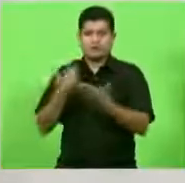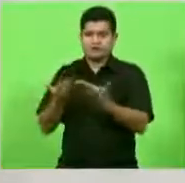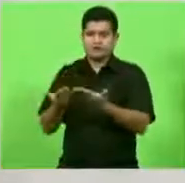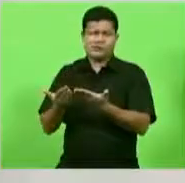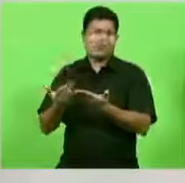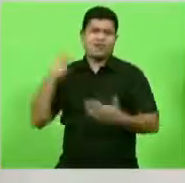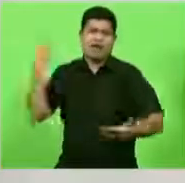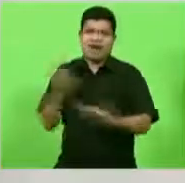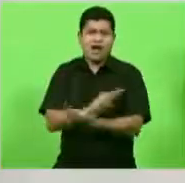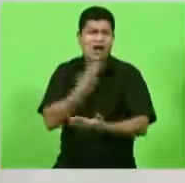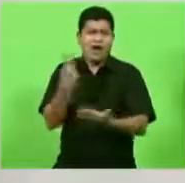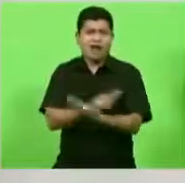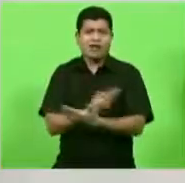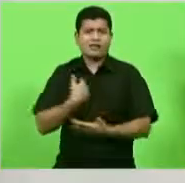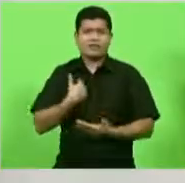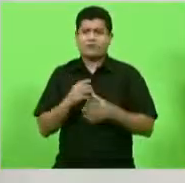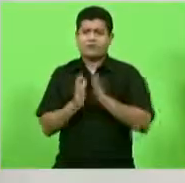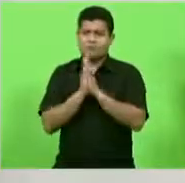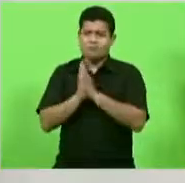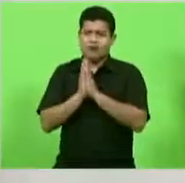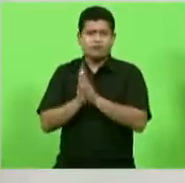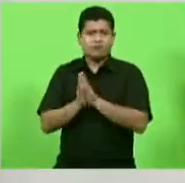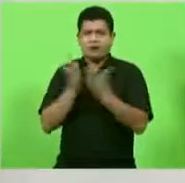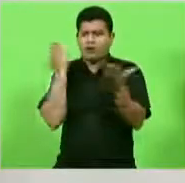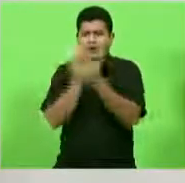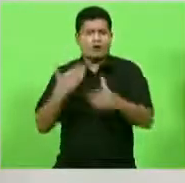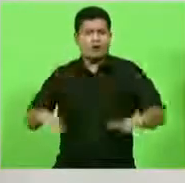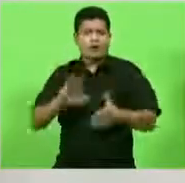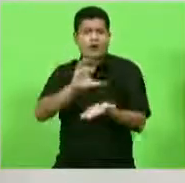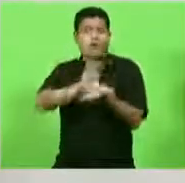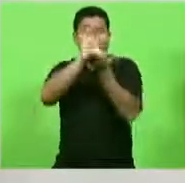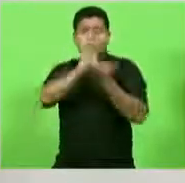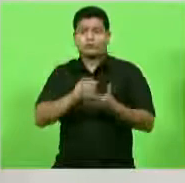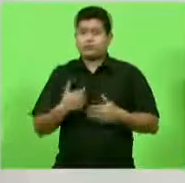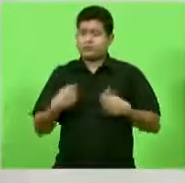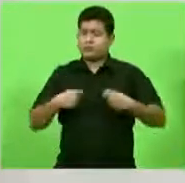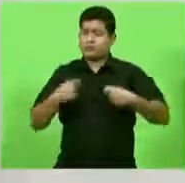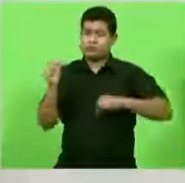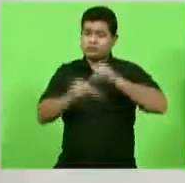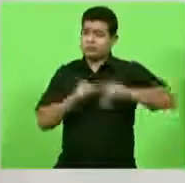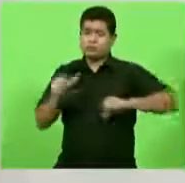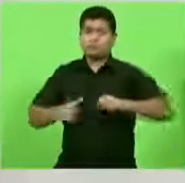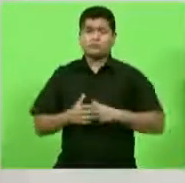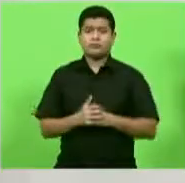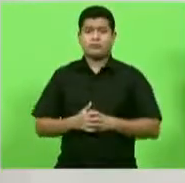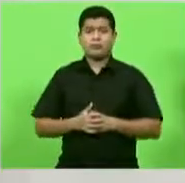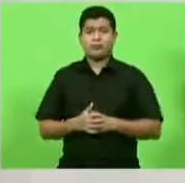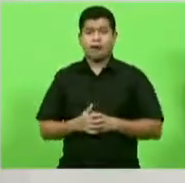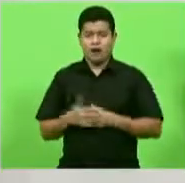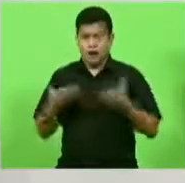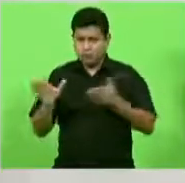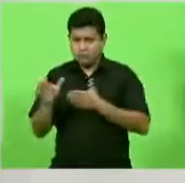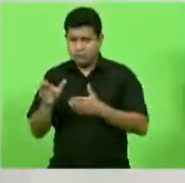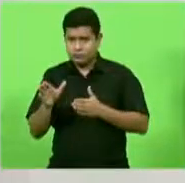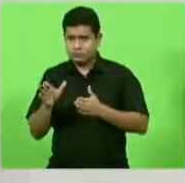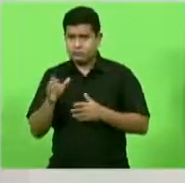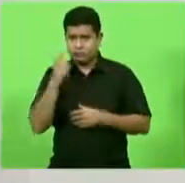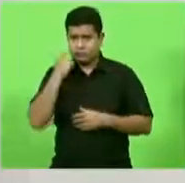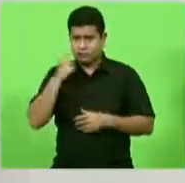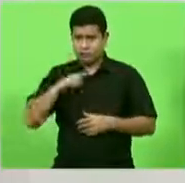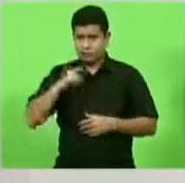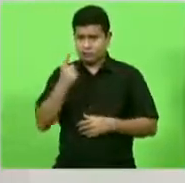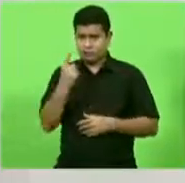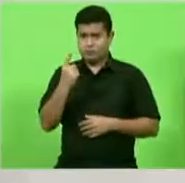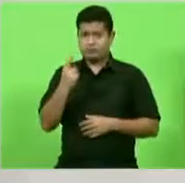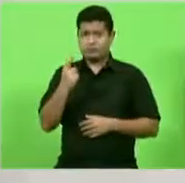errado. Desmancha esse conselho para poder interpretar melhor. Próxima imagem, por gentileza, eu acho que terminou ali. Não, né? A